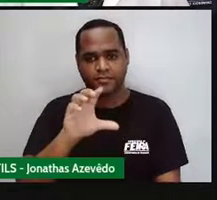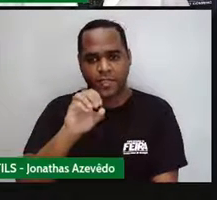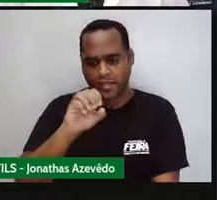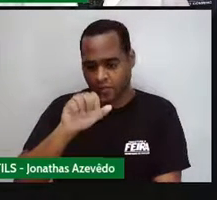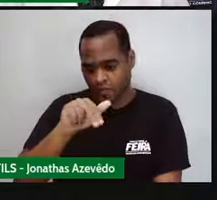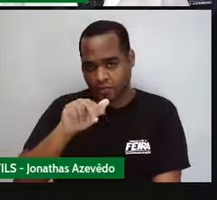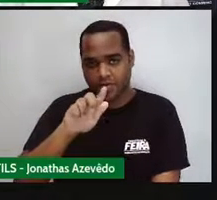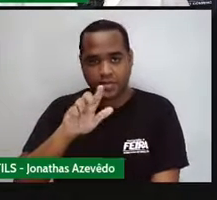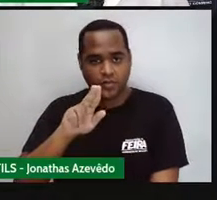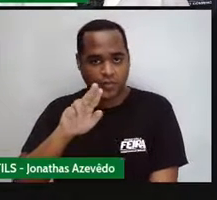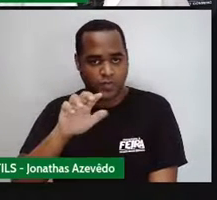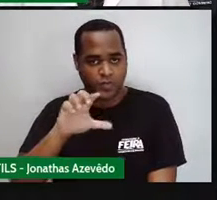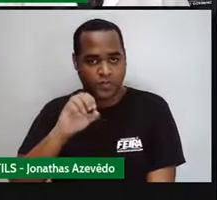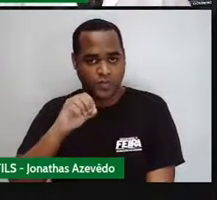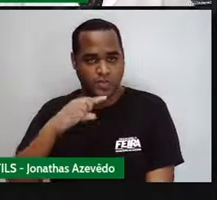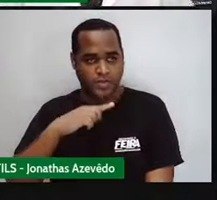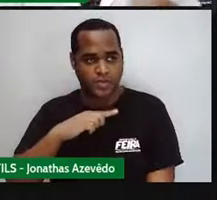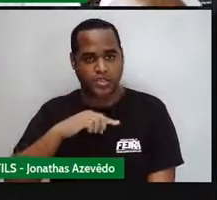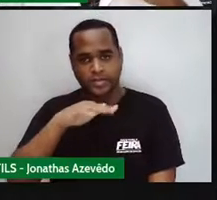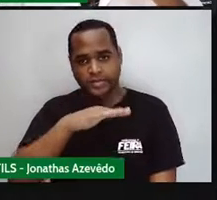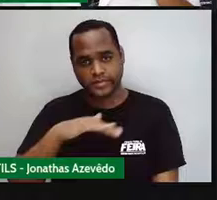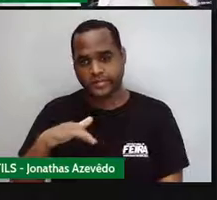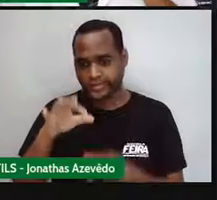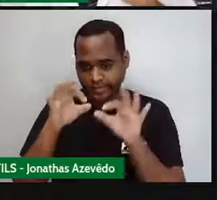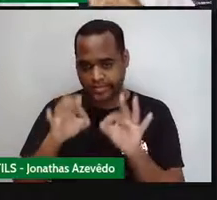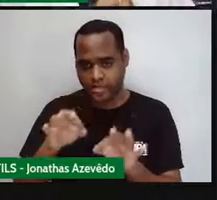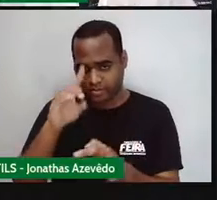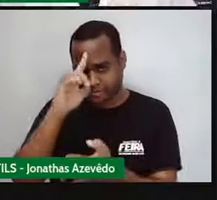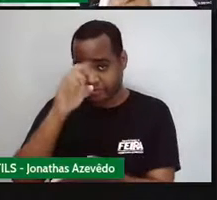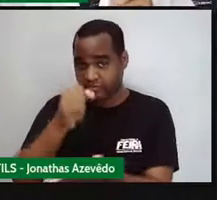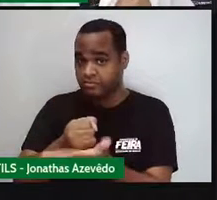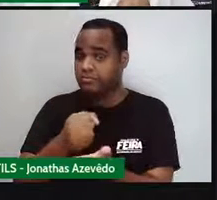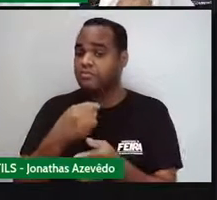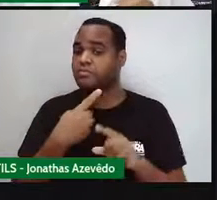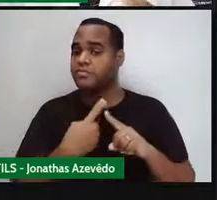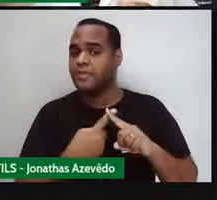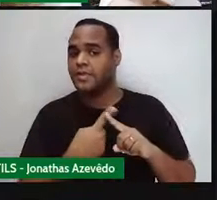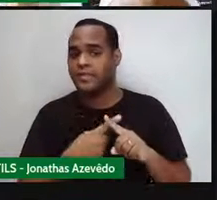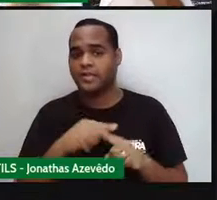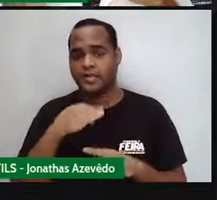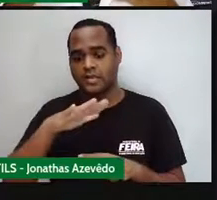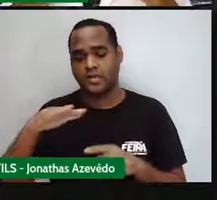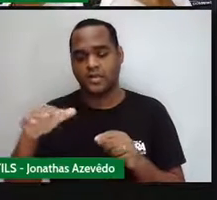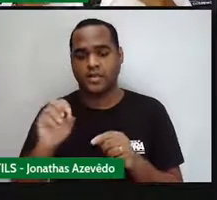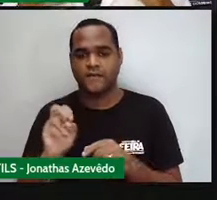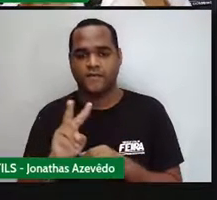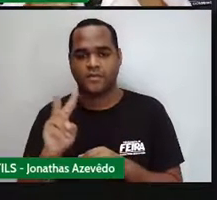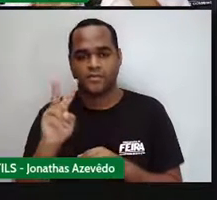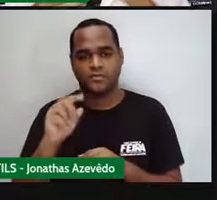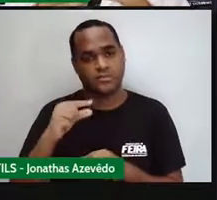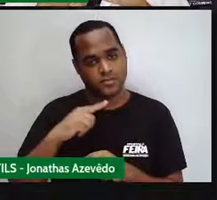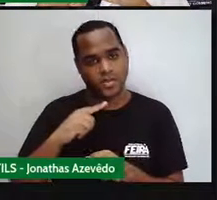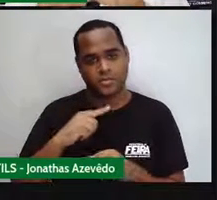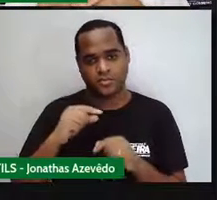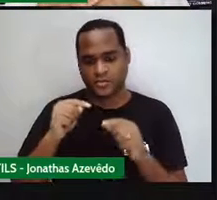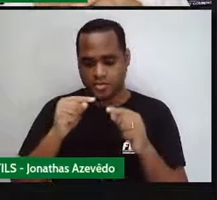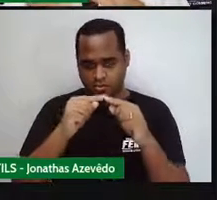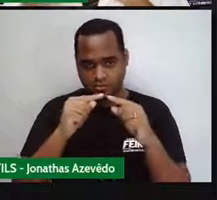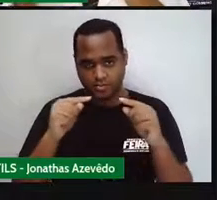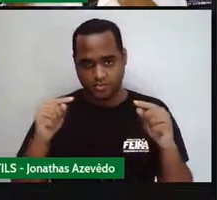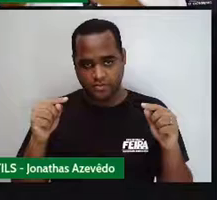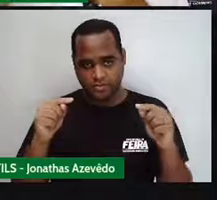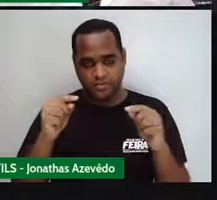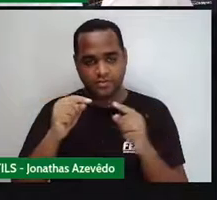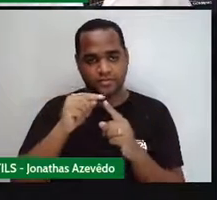determinada dessa maneira? Por que que a área do losango vai ser pegar os valores das diagonais, multiplicar